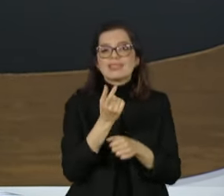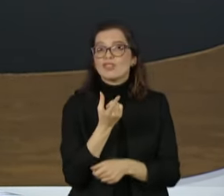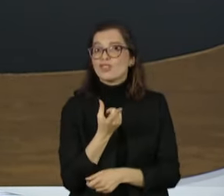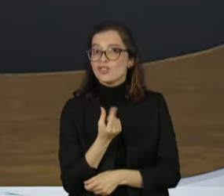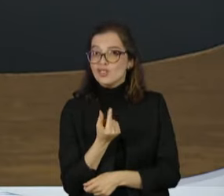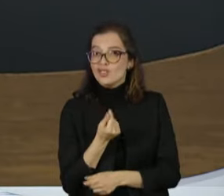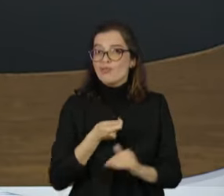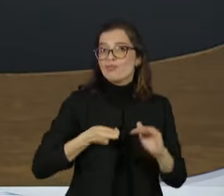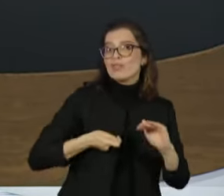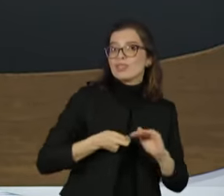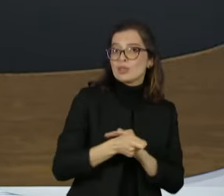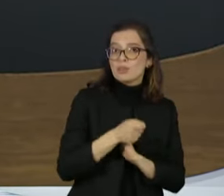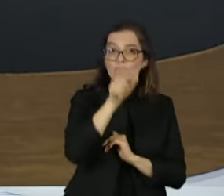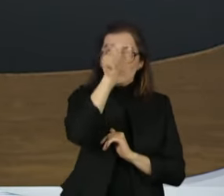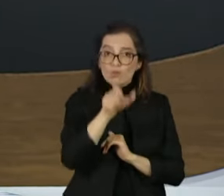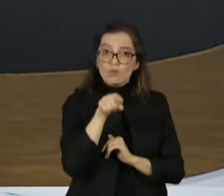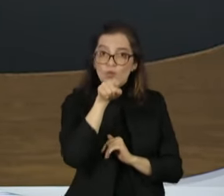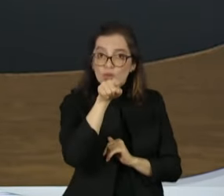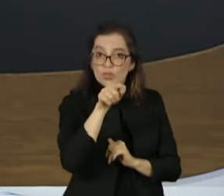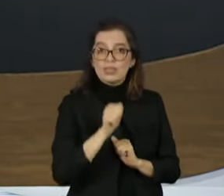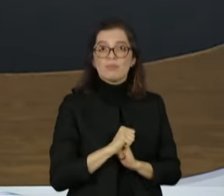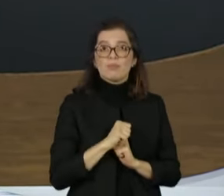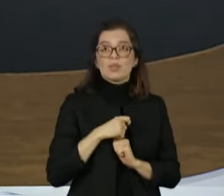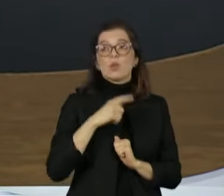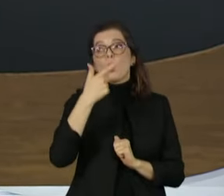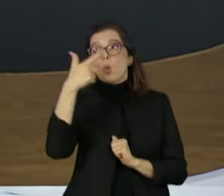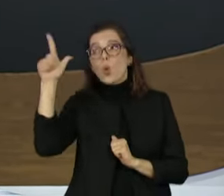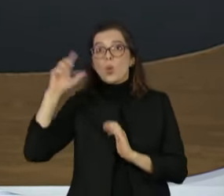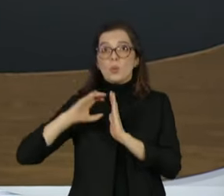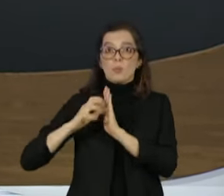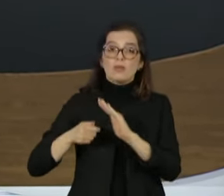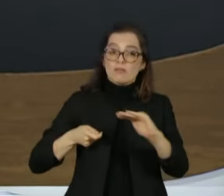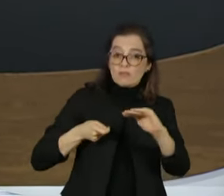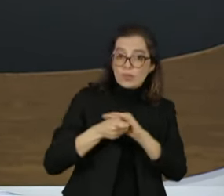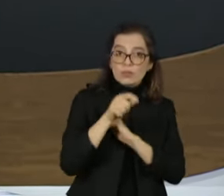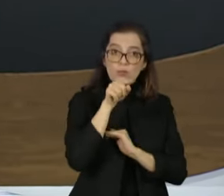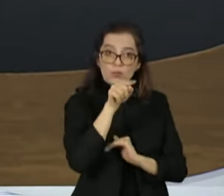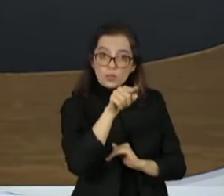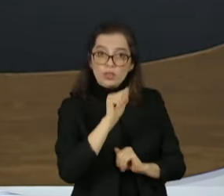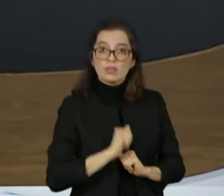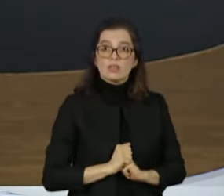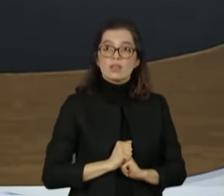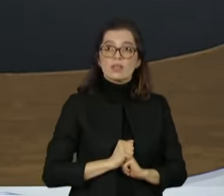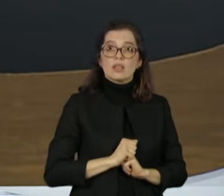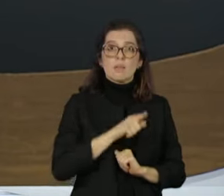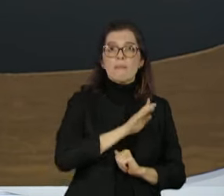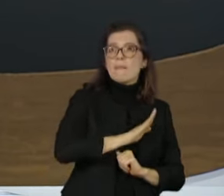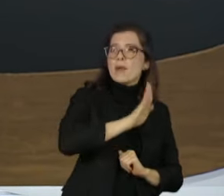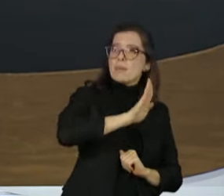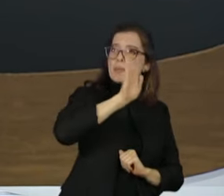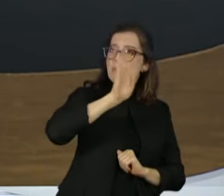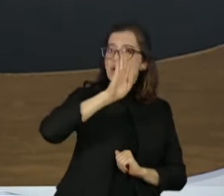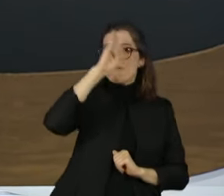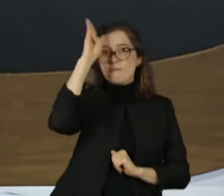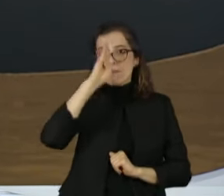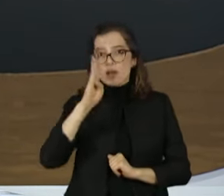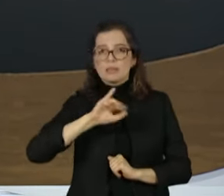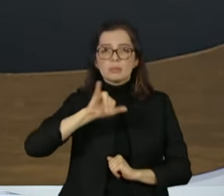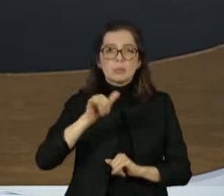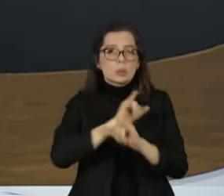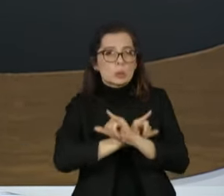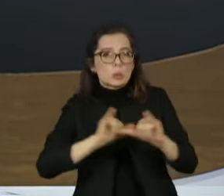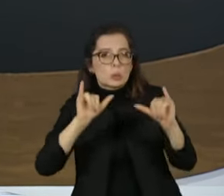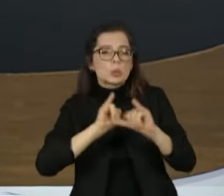do seu partido e dos demais para fazer uma boa campanha, viajar, ter uma equipe para botar programa de TV. Noir ar, contratar